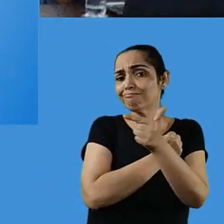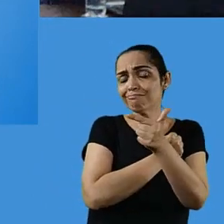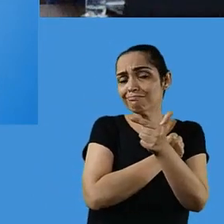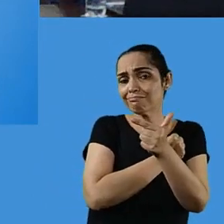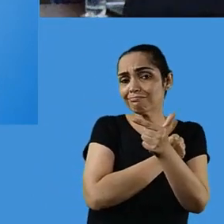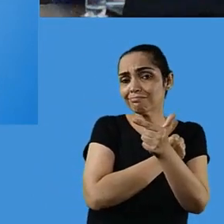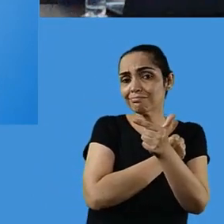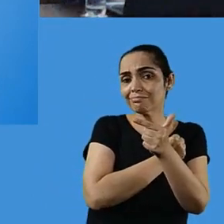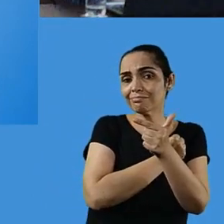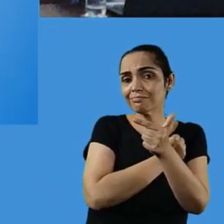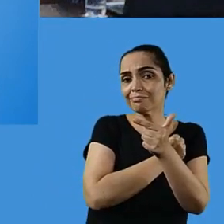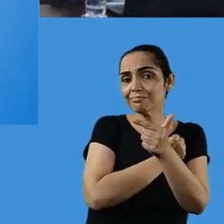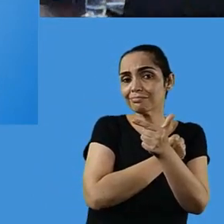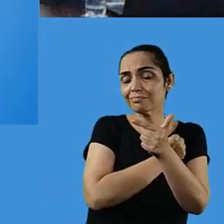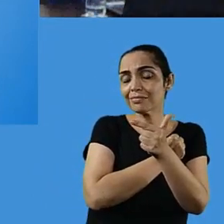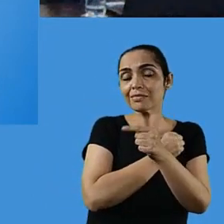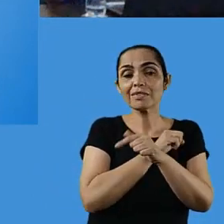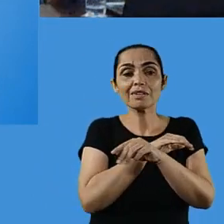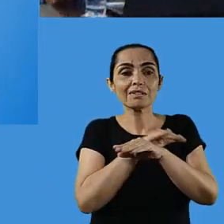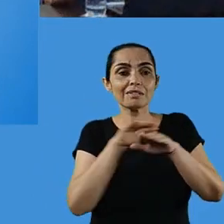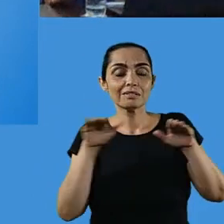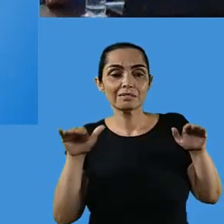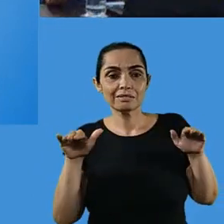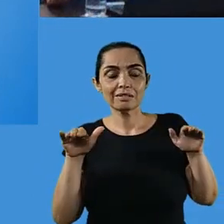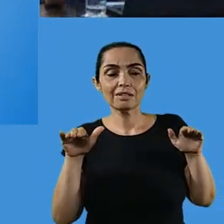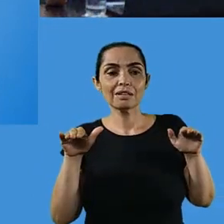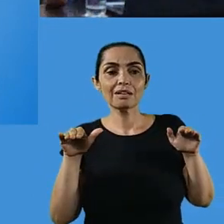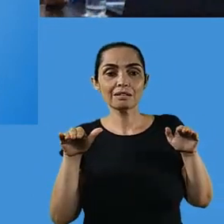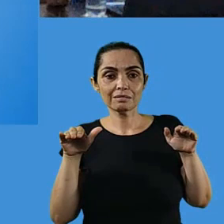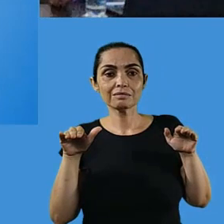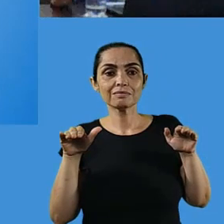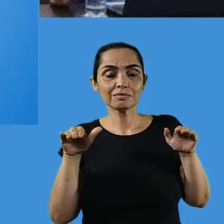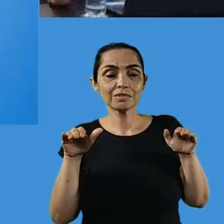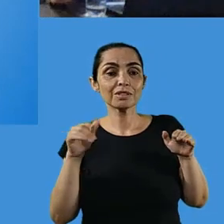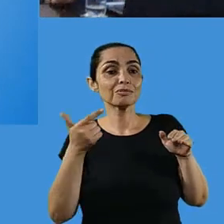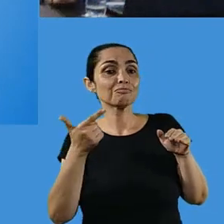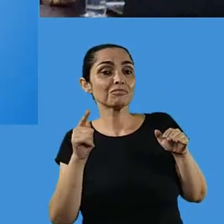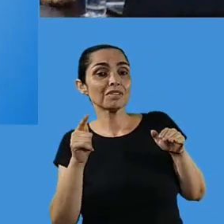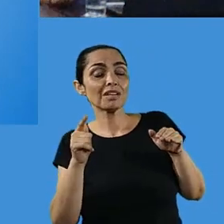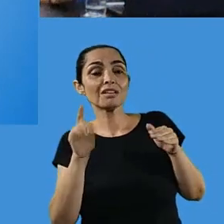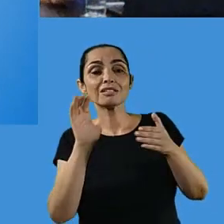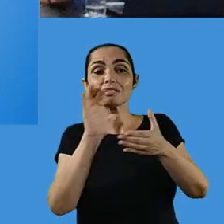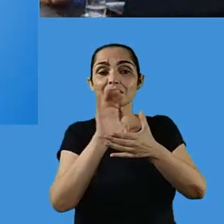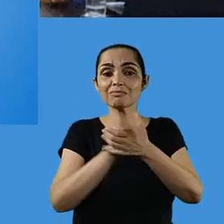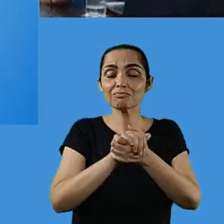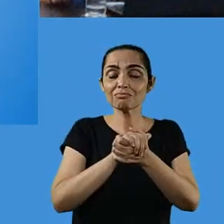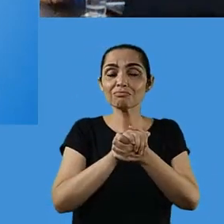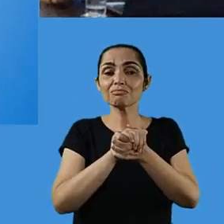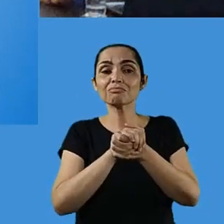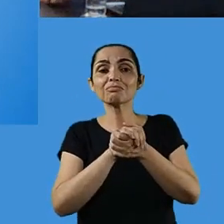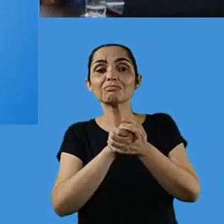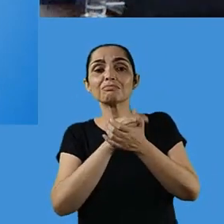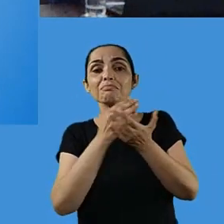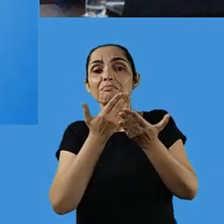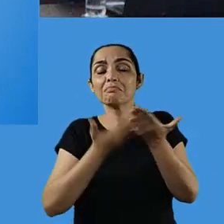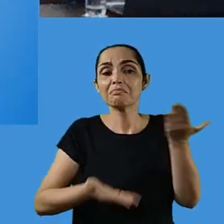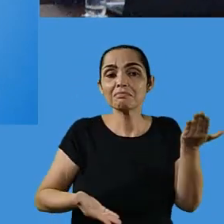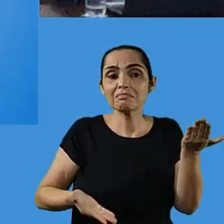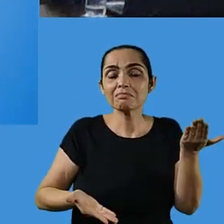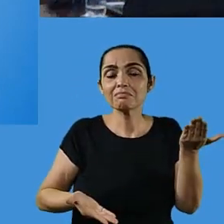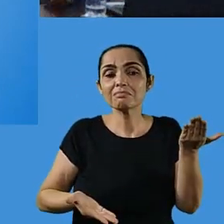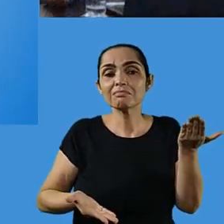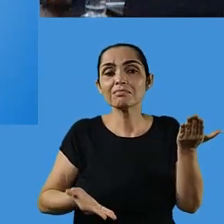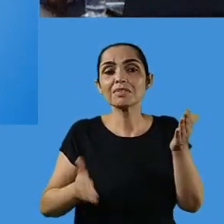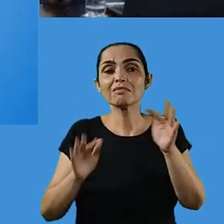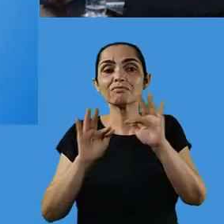abraço que ele não tem mais, porque ele não tem mais a companheira, não tem, é a solidão,